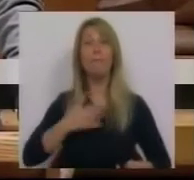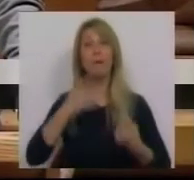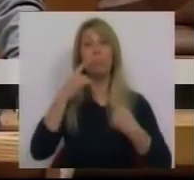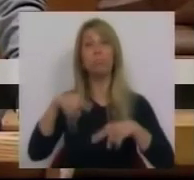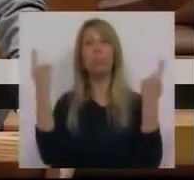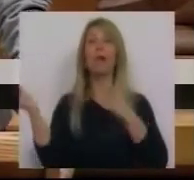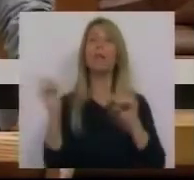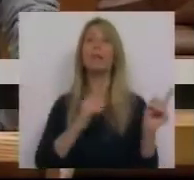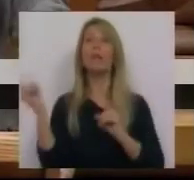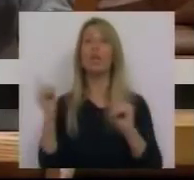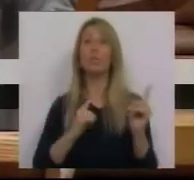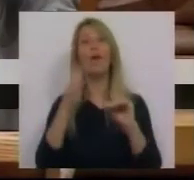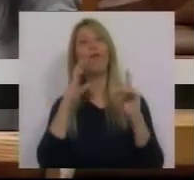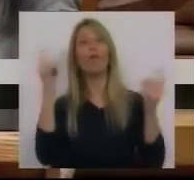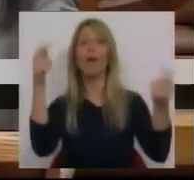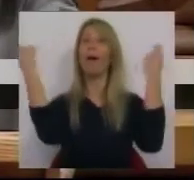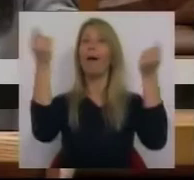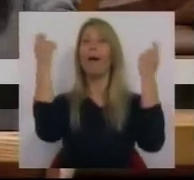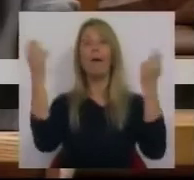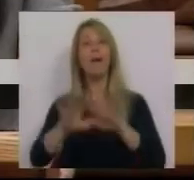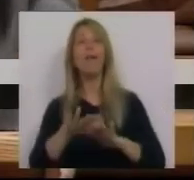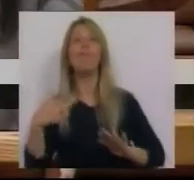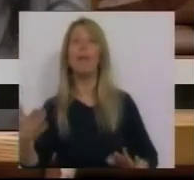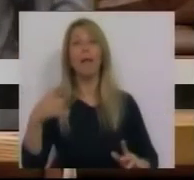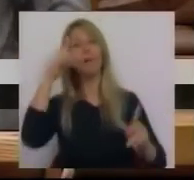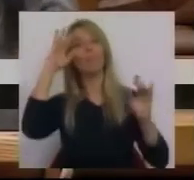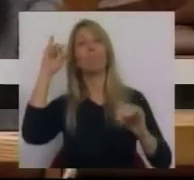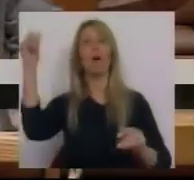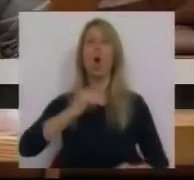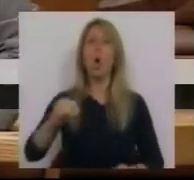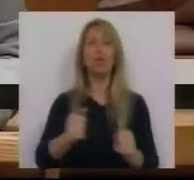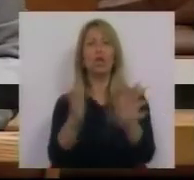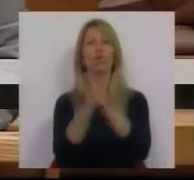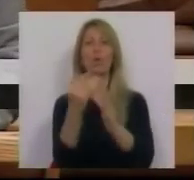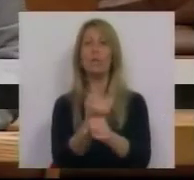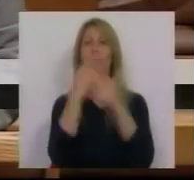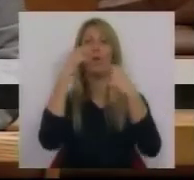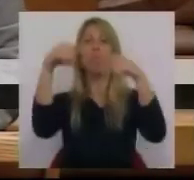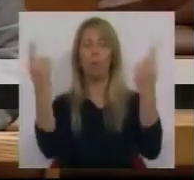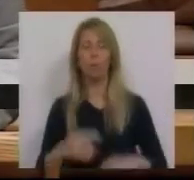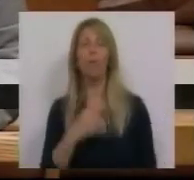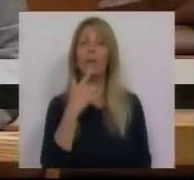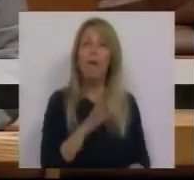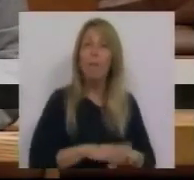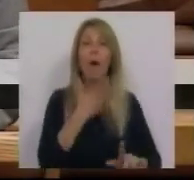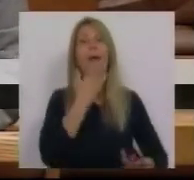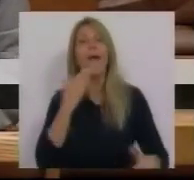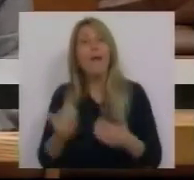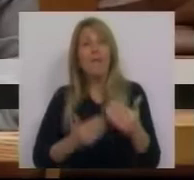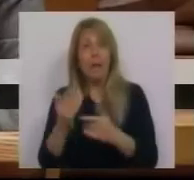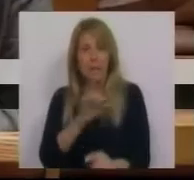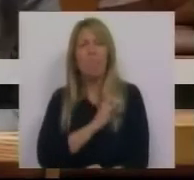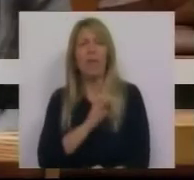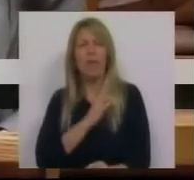bandeiras da direita numa campanha ideológica contra todos os serviços públicos. Sobre o mito da eficácia privada, estamos conversados